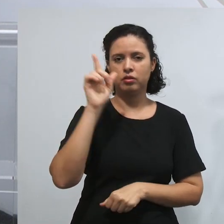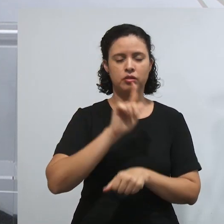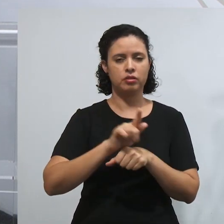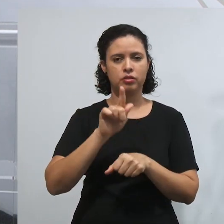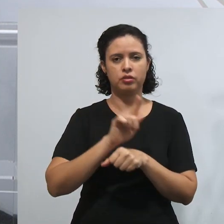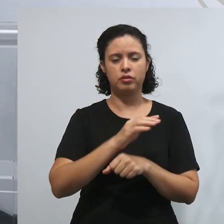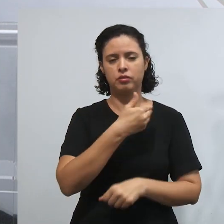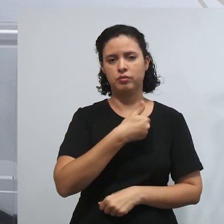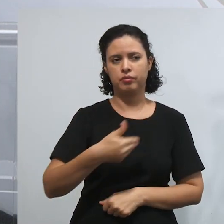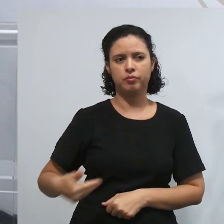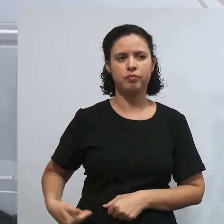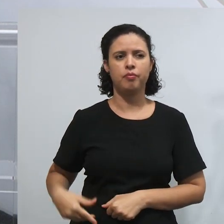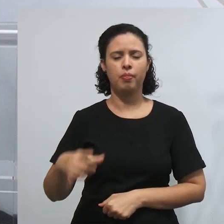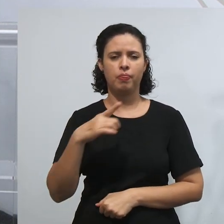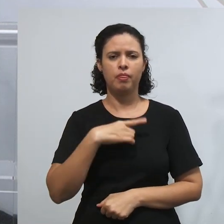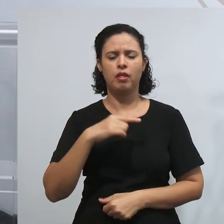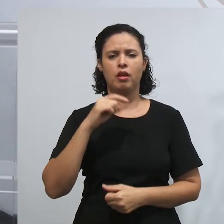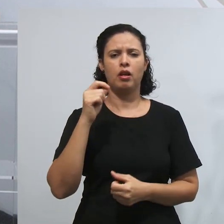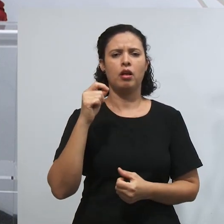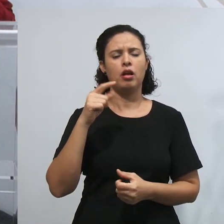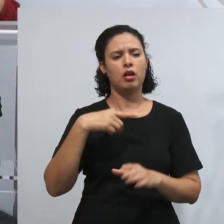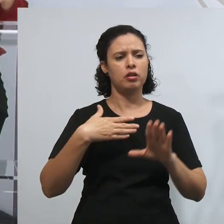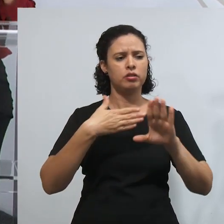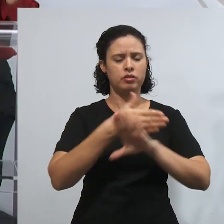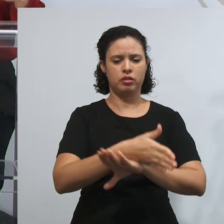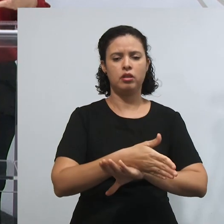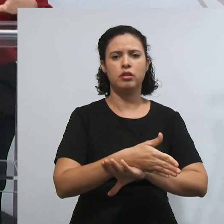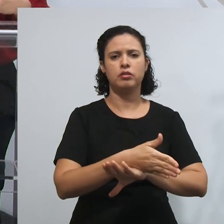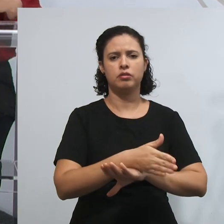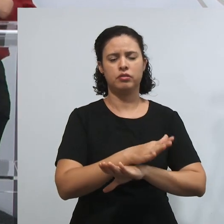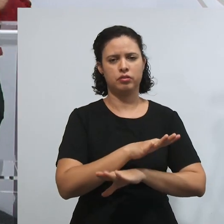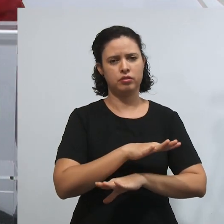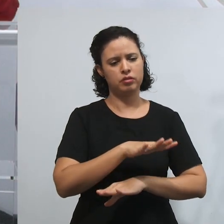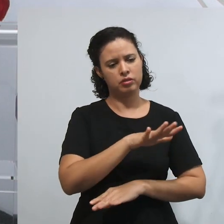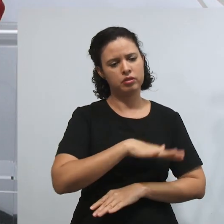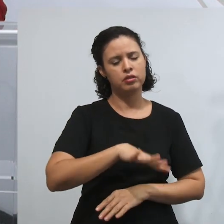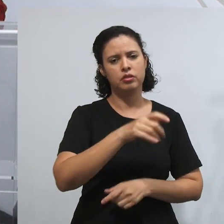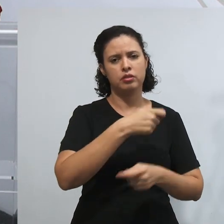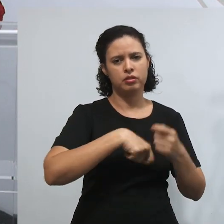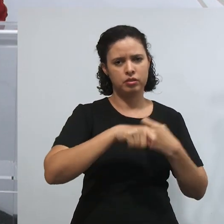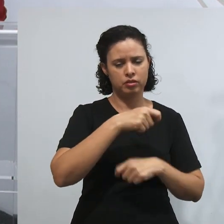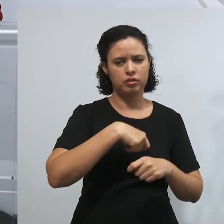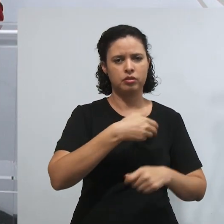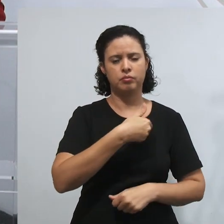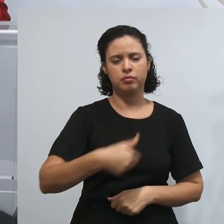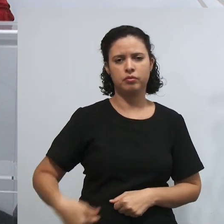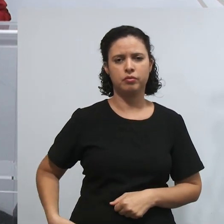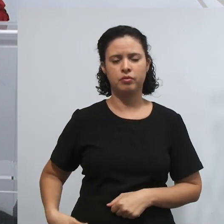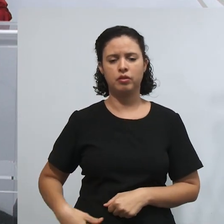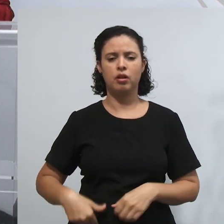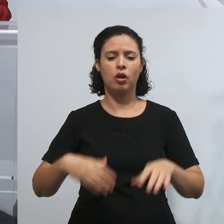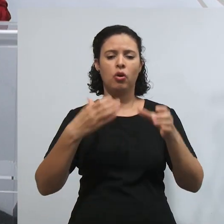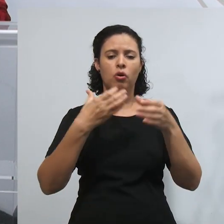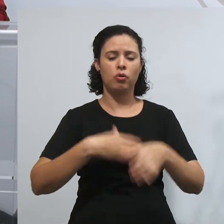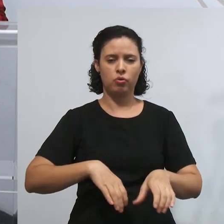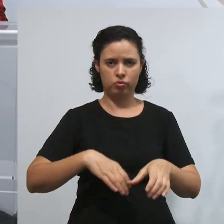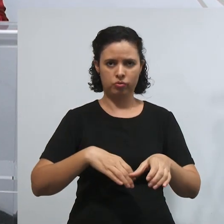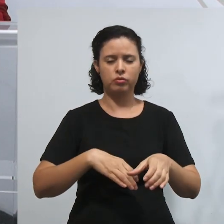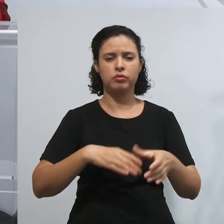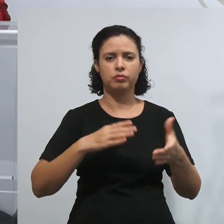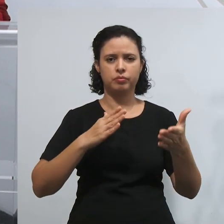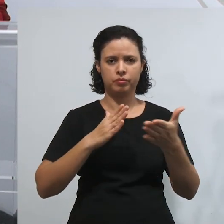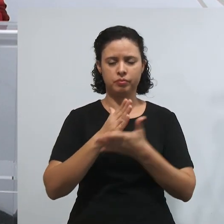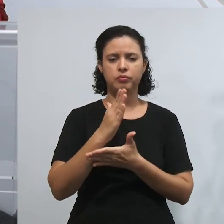pública tem várias formas de ingresso na gestão pública, sabemos disso, mas o concurso público é o mais almejado por